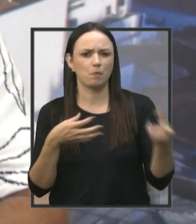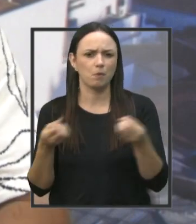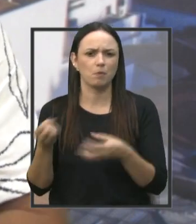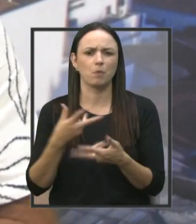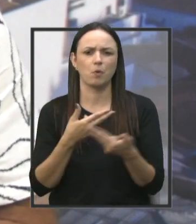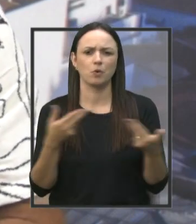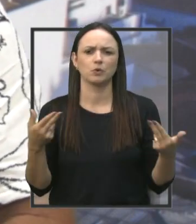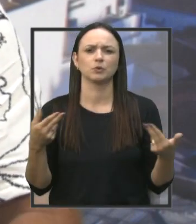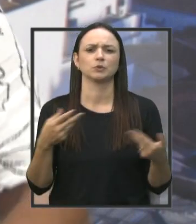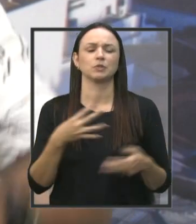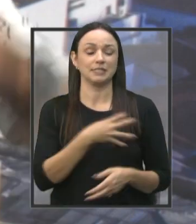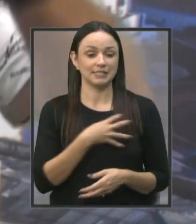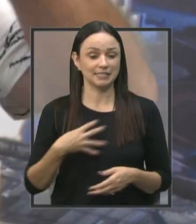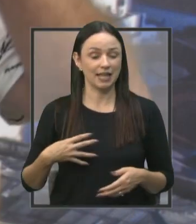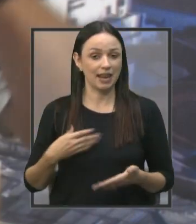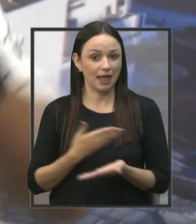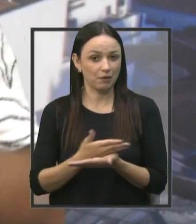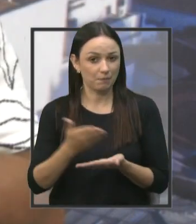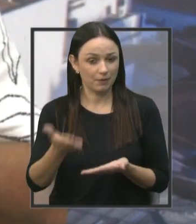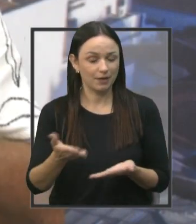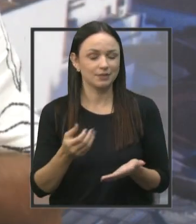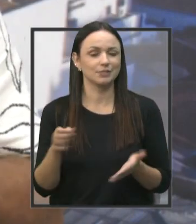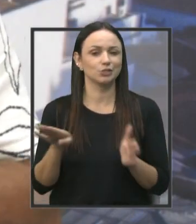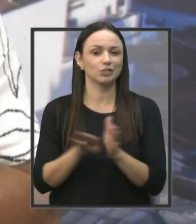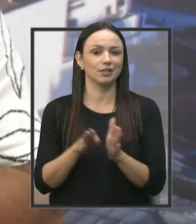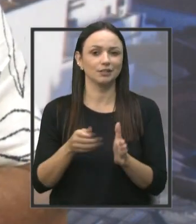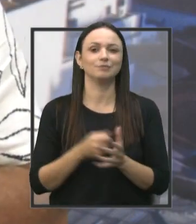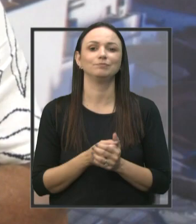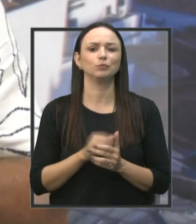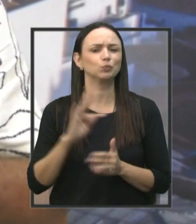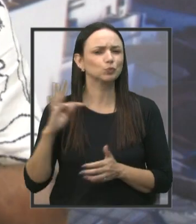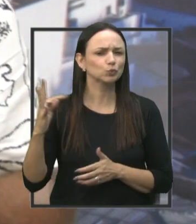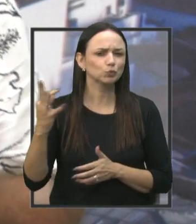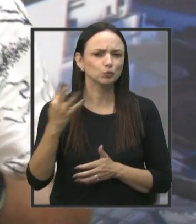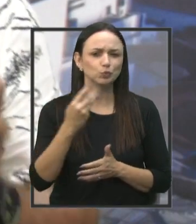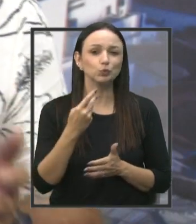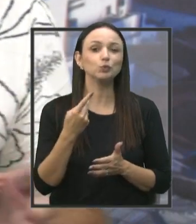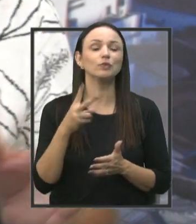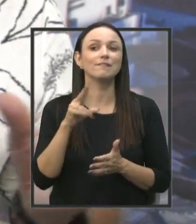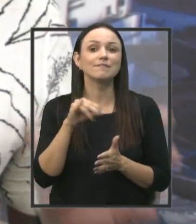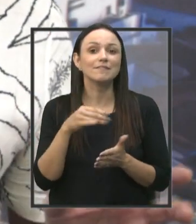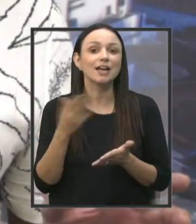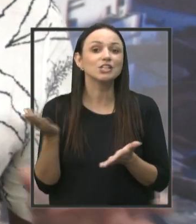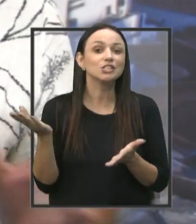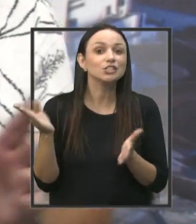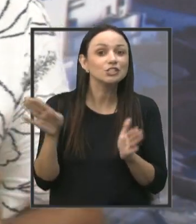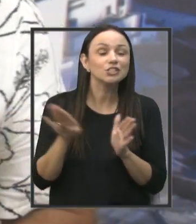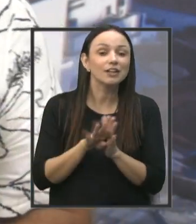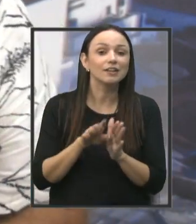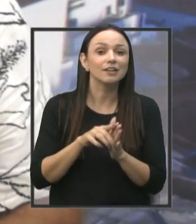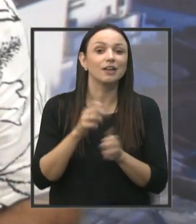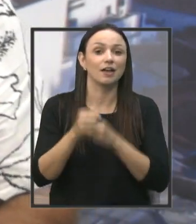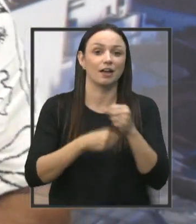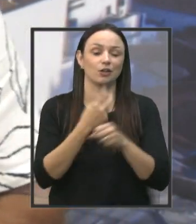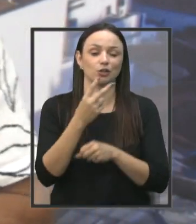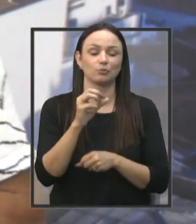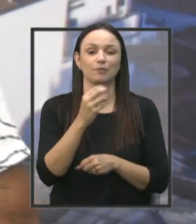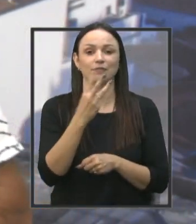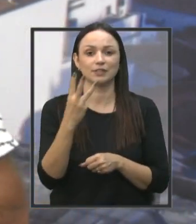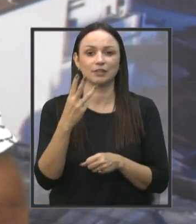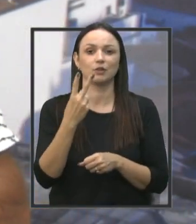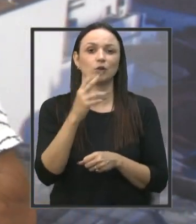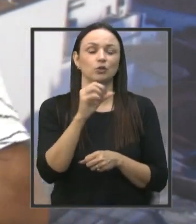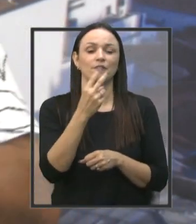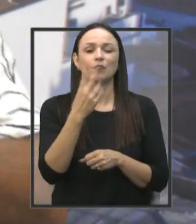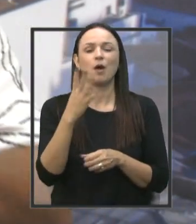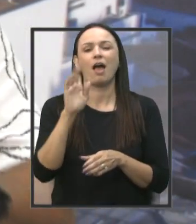monte de coisas, o Senai que tá chegando, enfim, tudo que virá, é o ano, é o ano de fazer acontecer, é 2023. Porque em 24